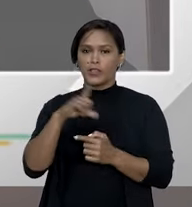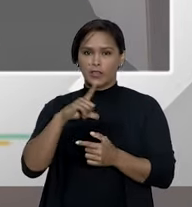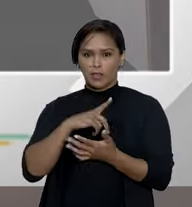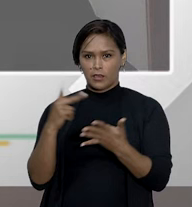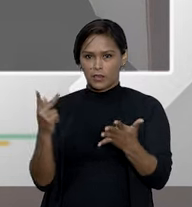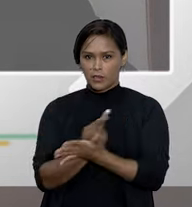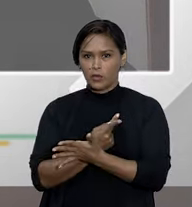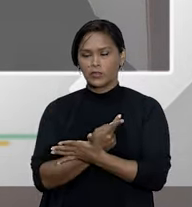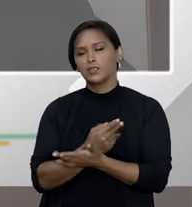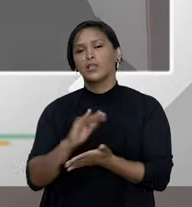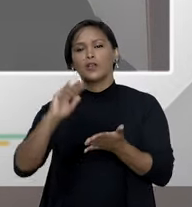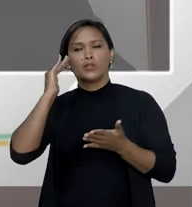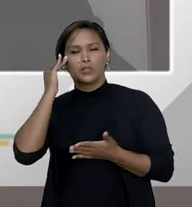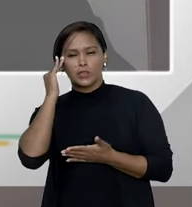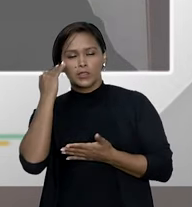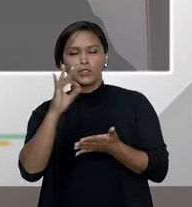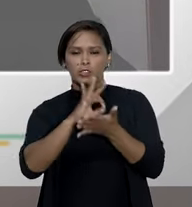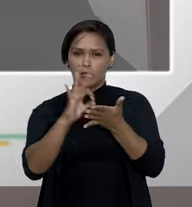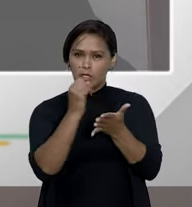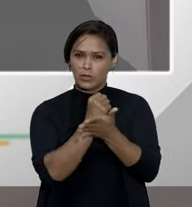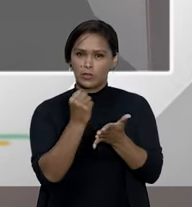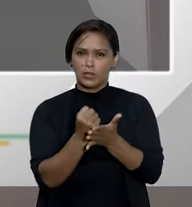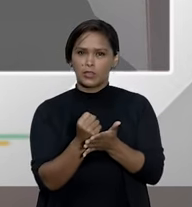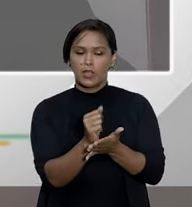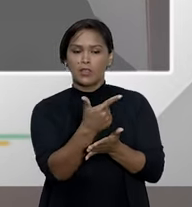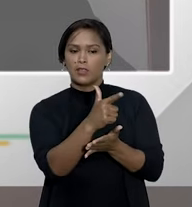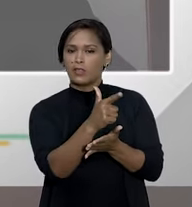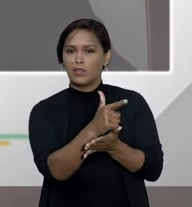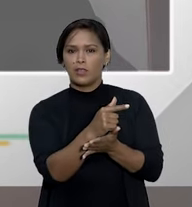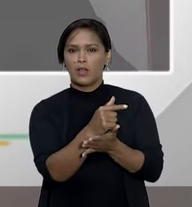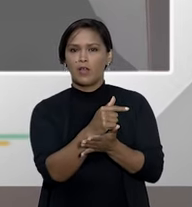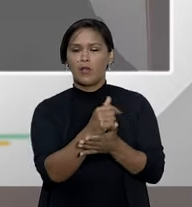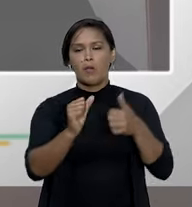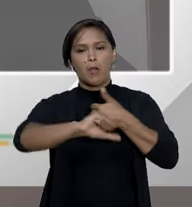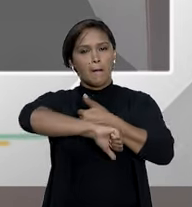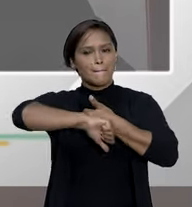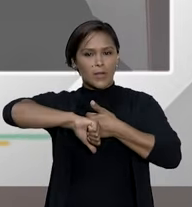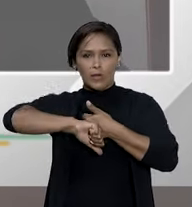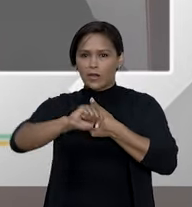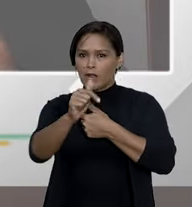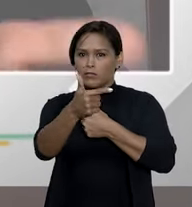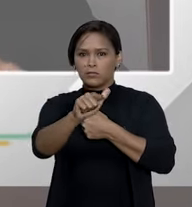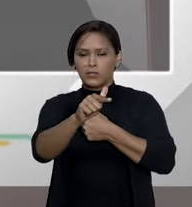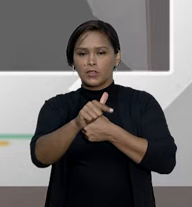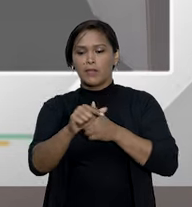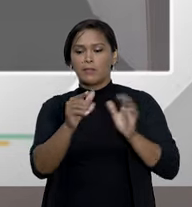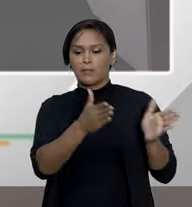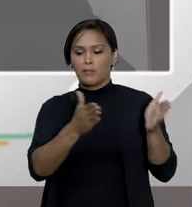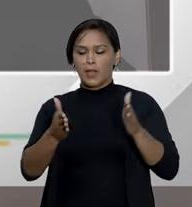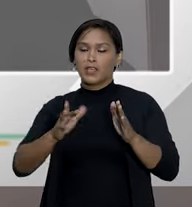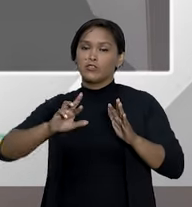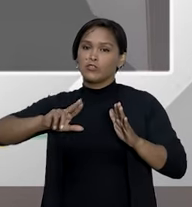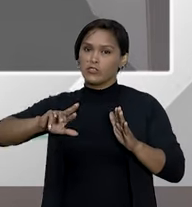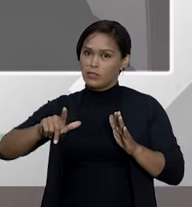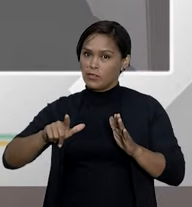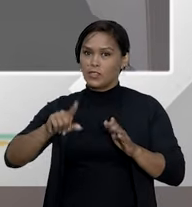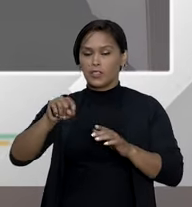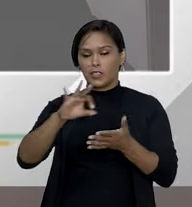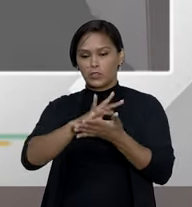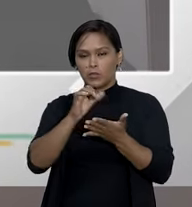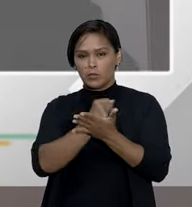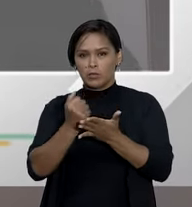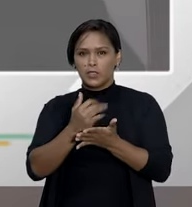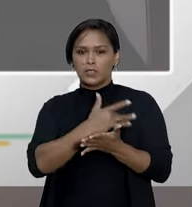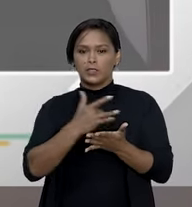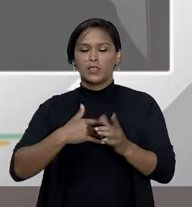acerca da interpretação do contrato não inserirá dano moral mas se por outro lado o plano de saúde comete